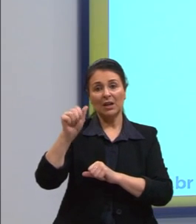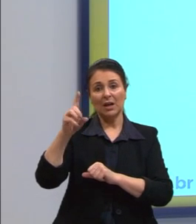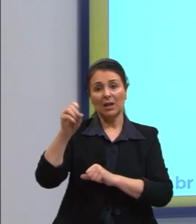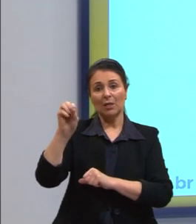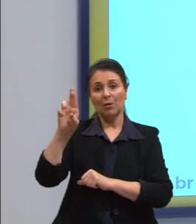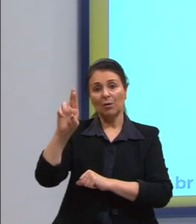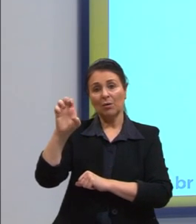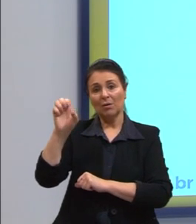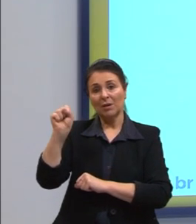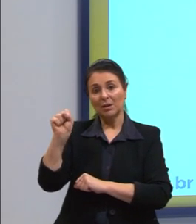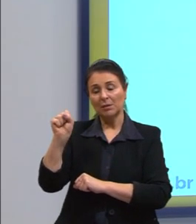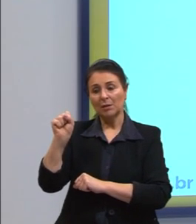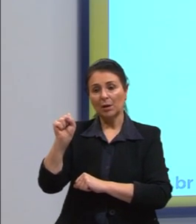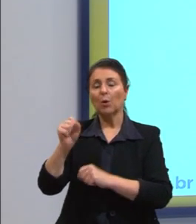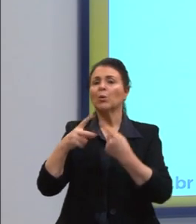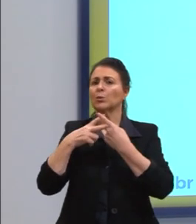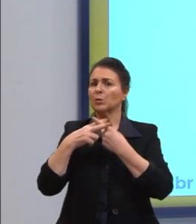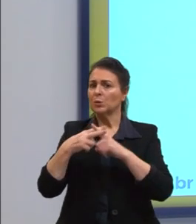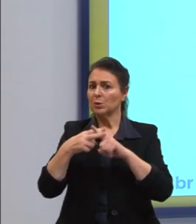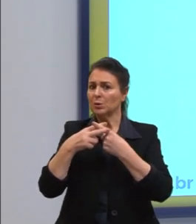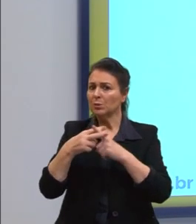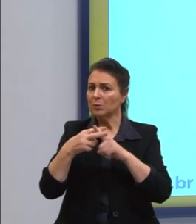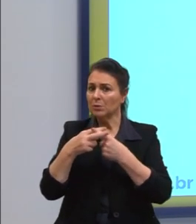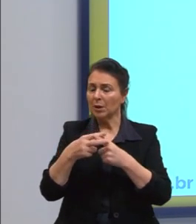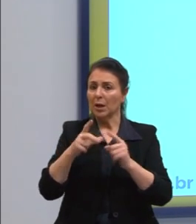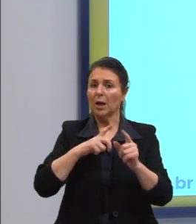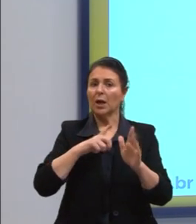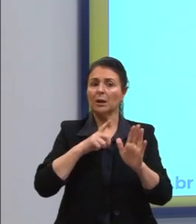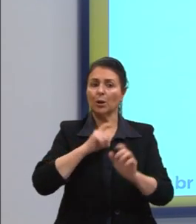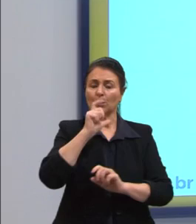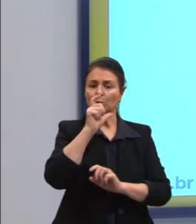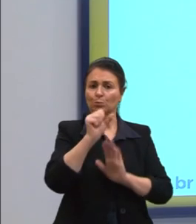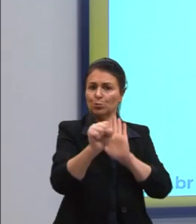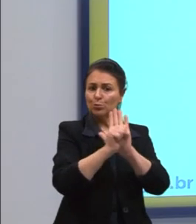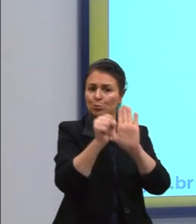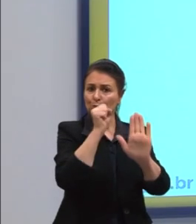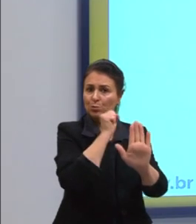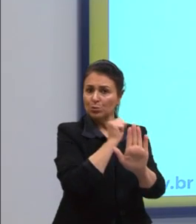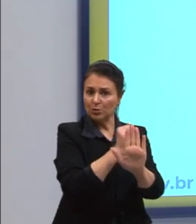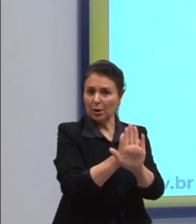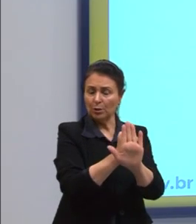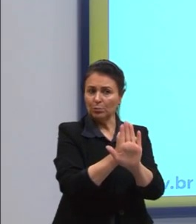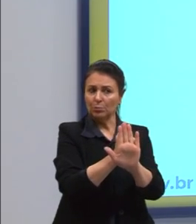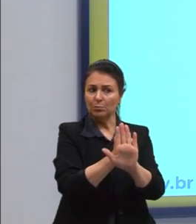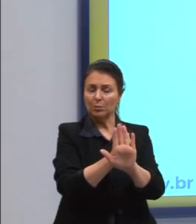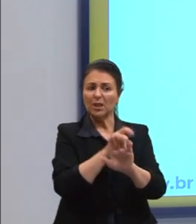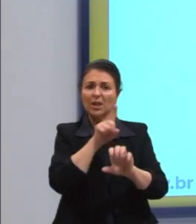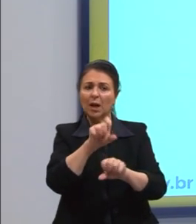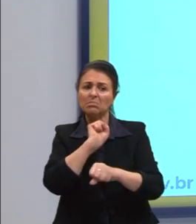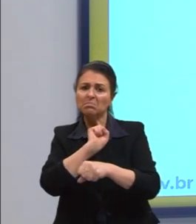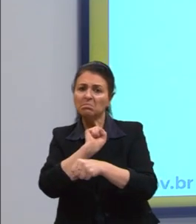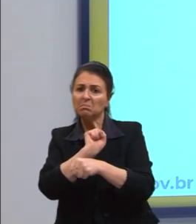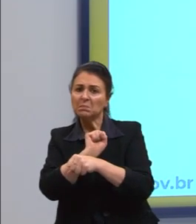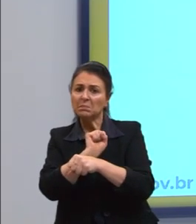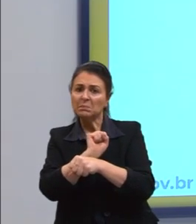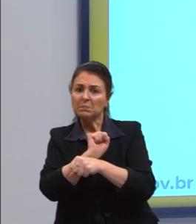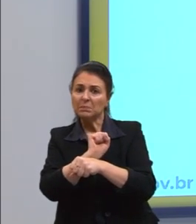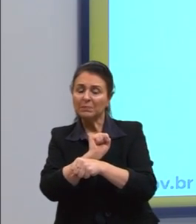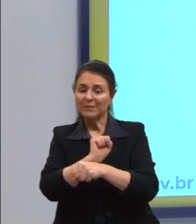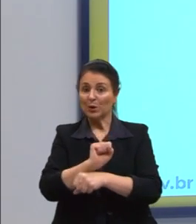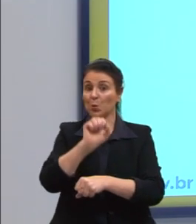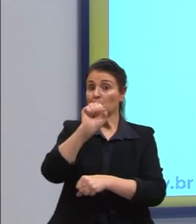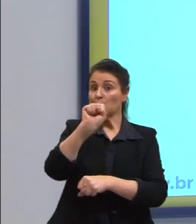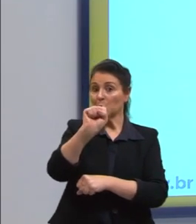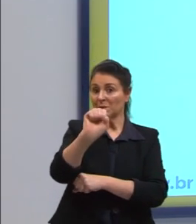um sujeito que recebe a ação desse verbo. Eu tenho um sujeito paciente. Ali, esse C